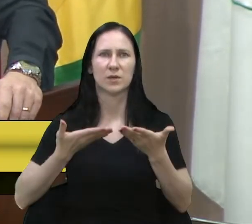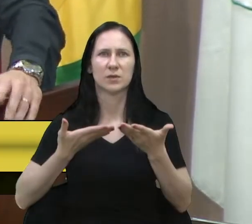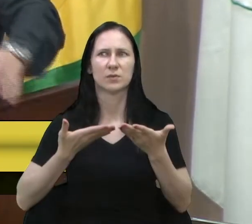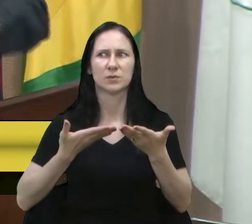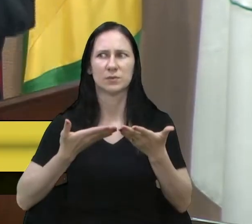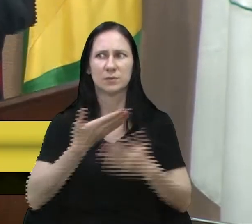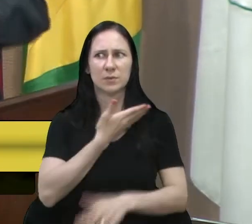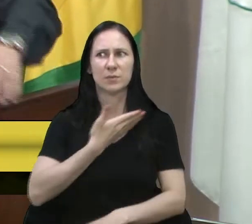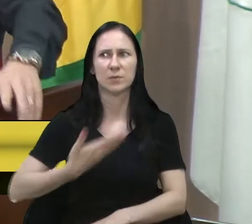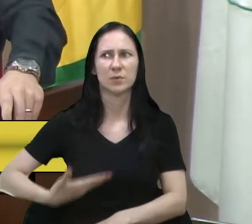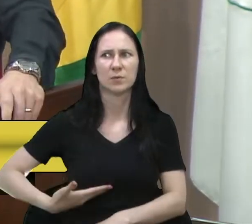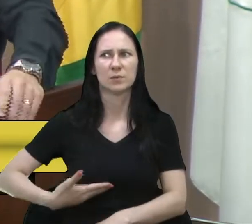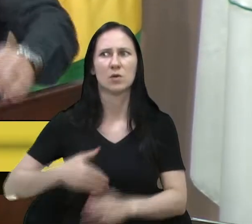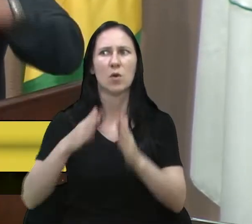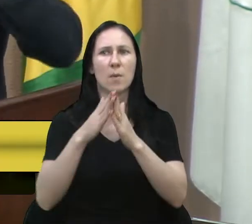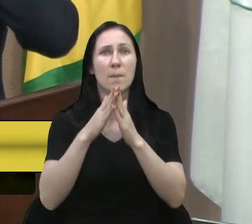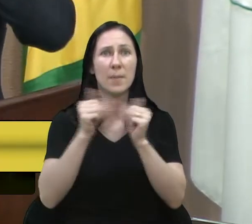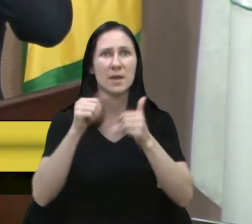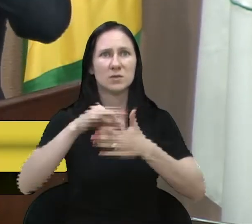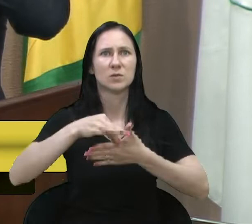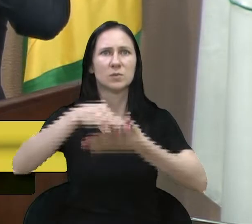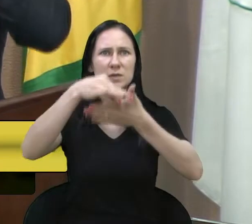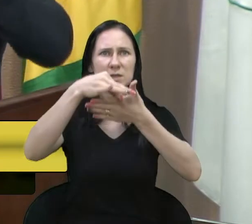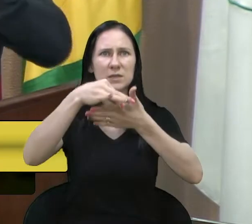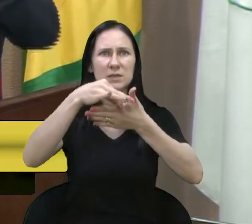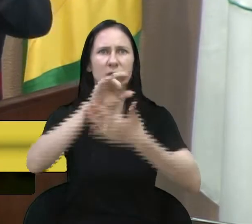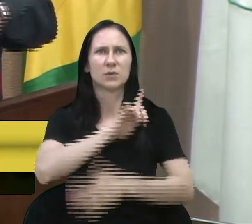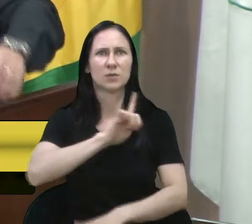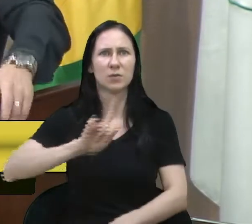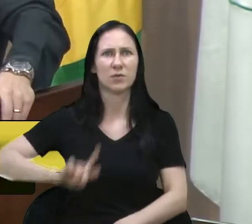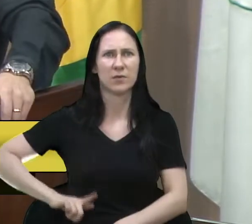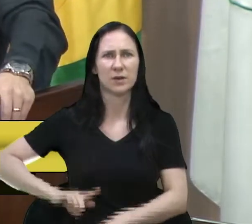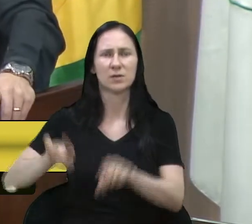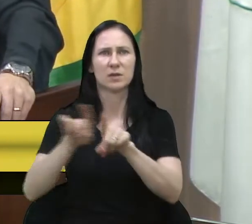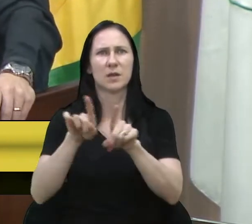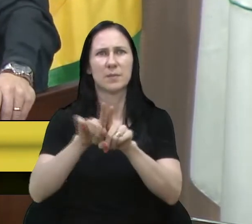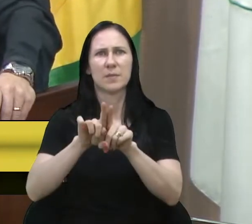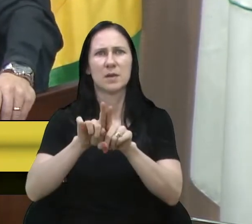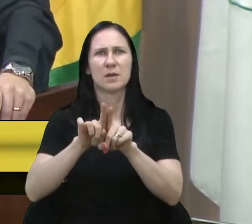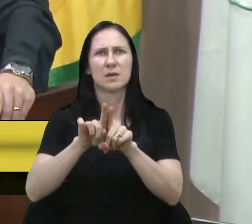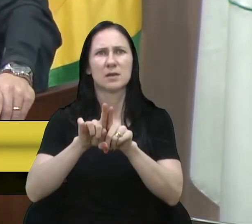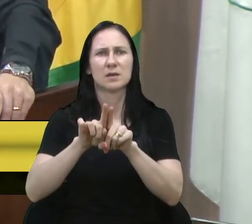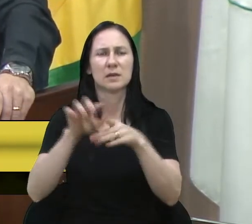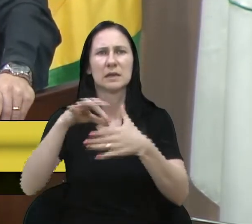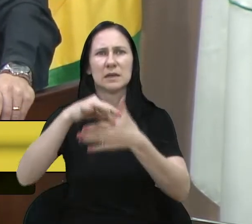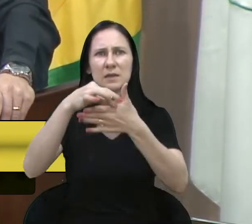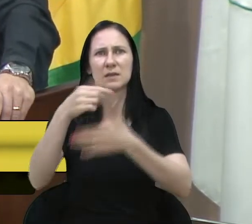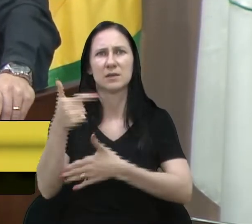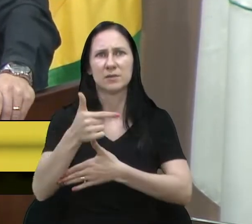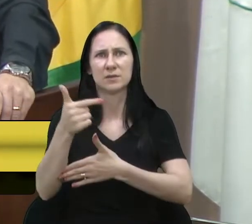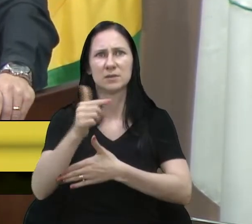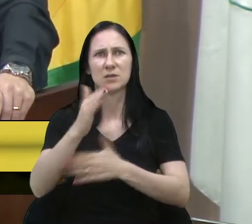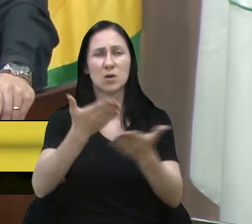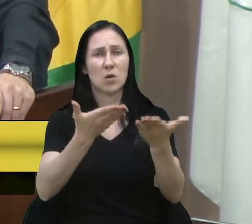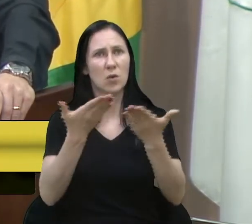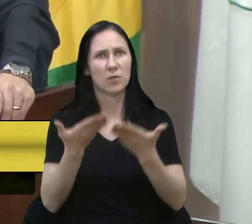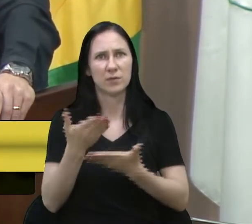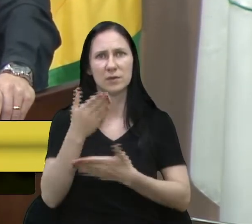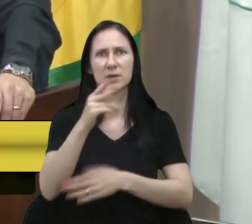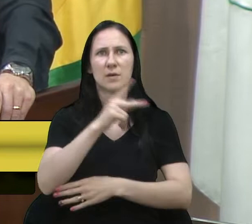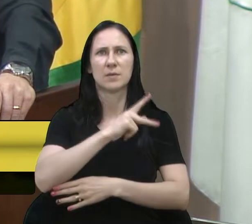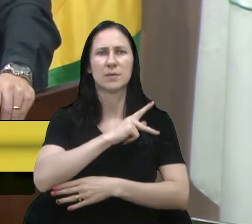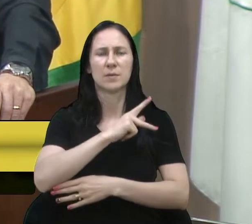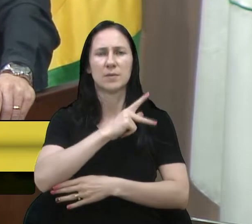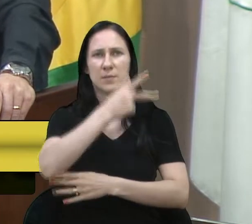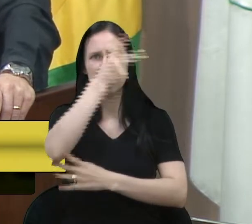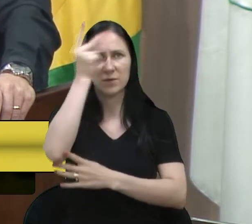peço que o líder de governo, o vice-líder, que convidem o prefeito Adiló, a vice